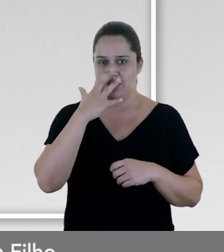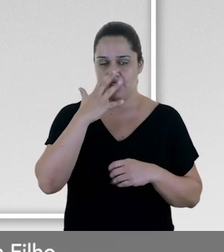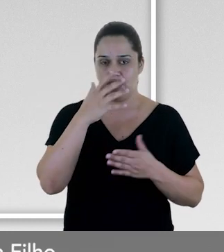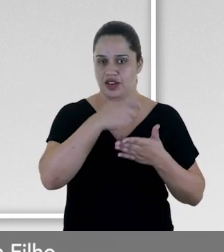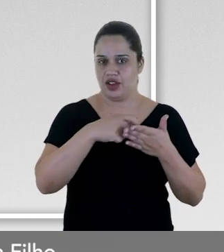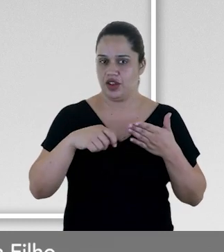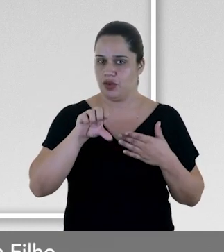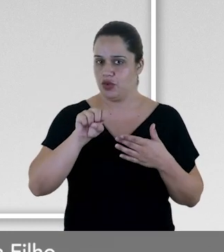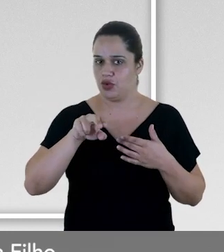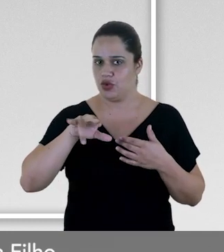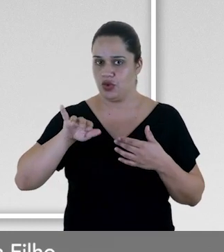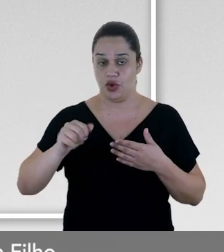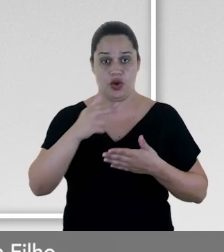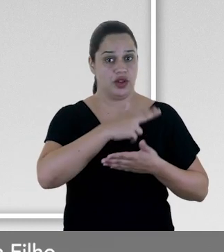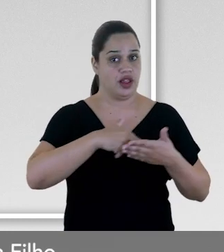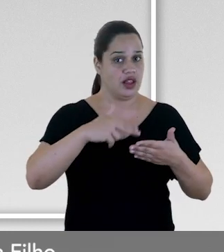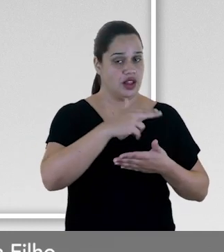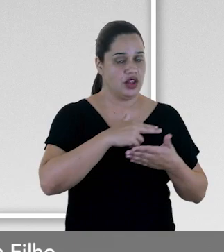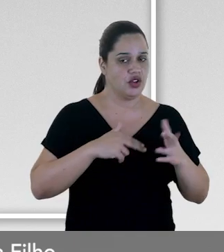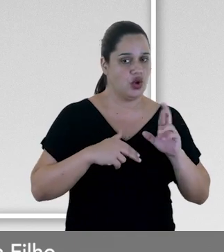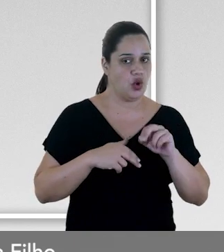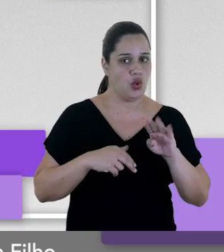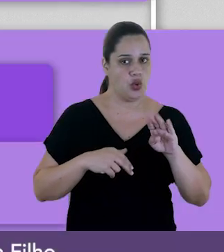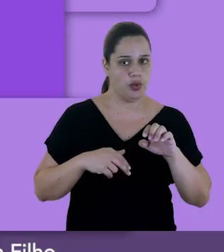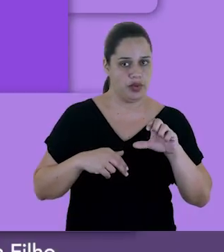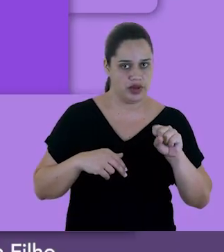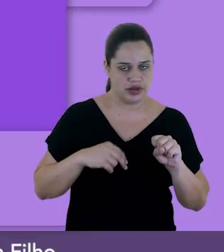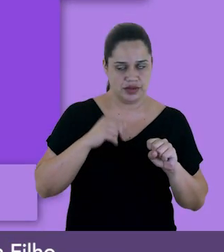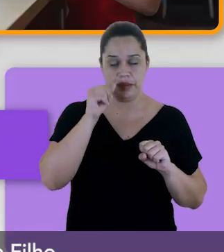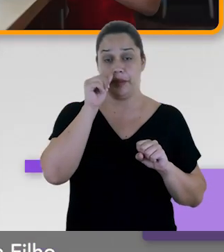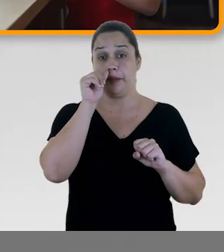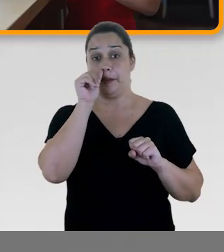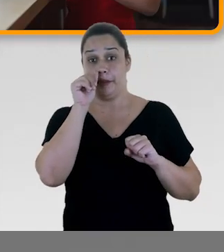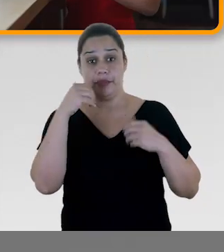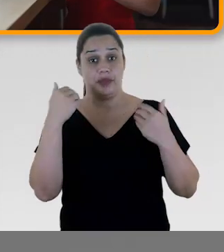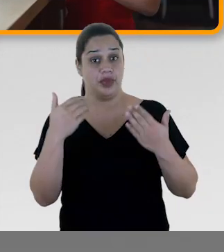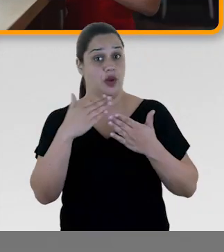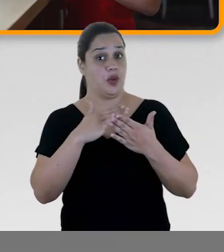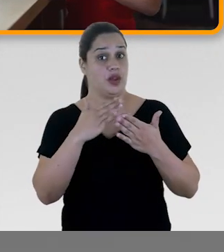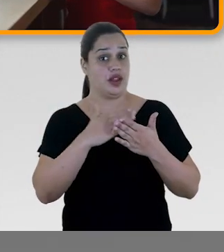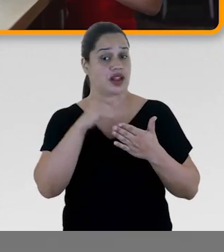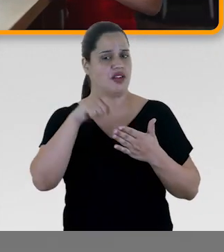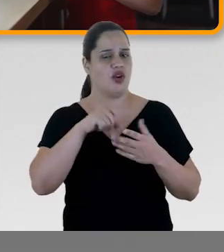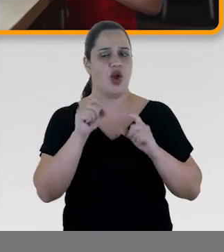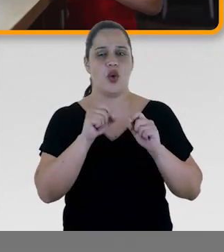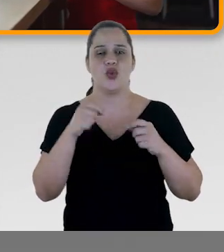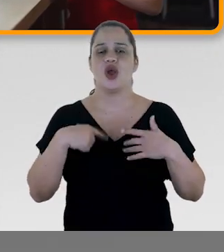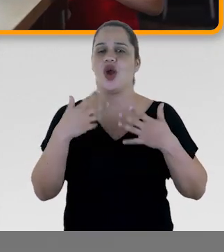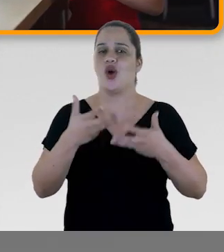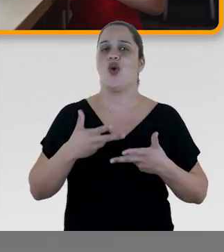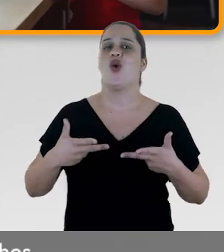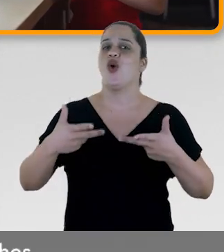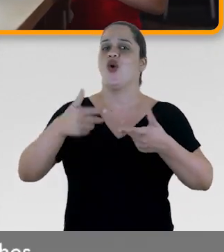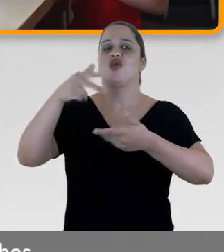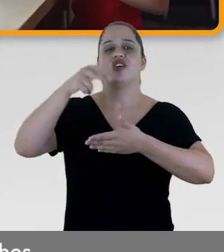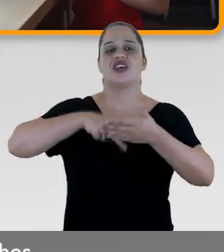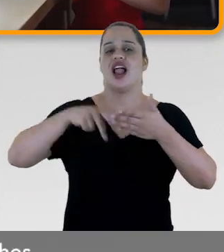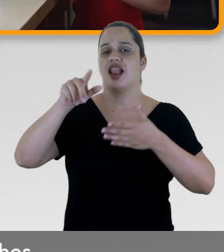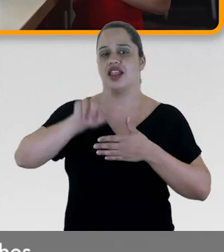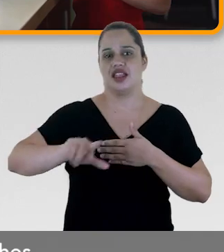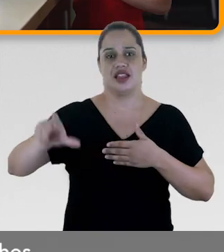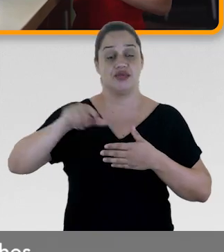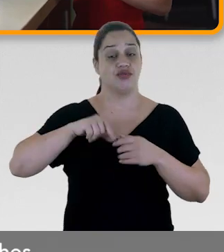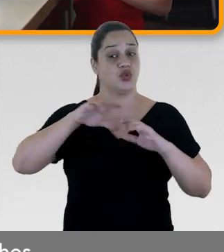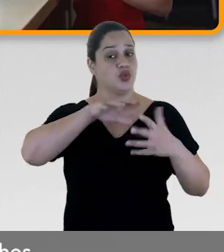Sônia Rosa, com ilustrações de Rubem Filho. Livros são um convite à literatura, um mundo